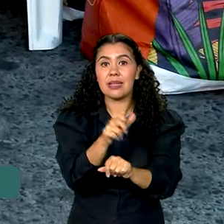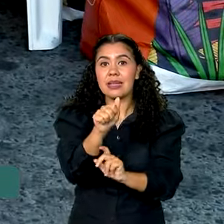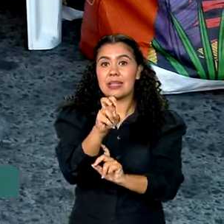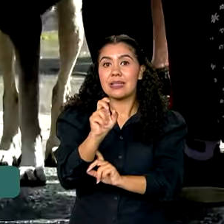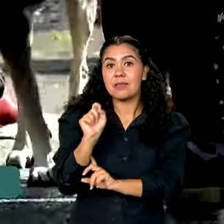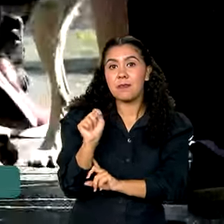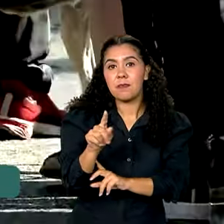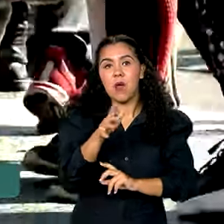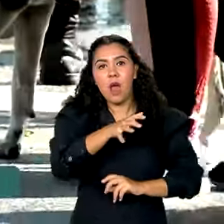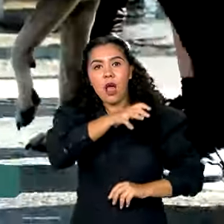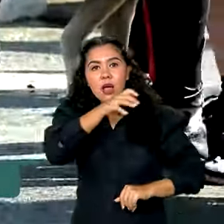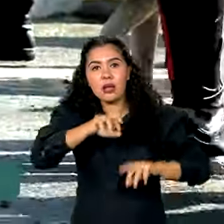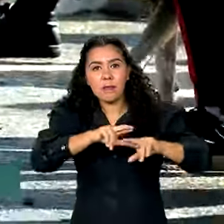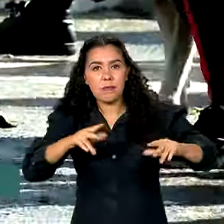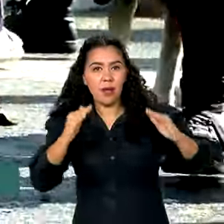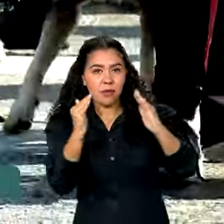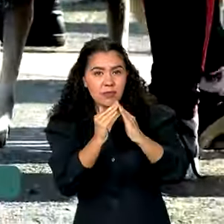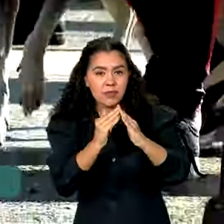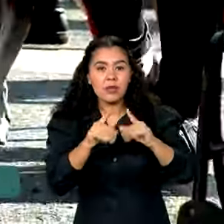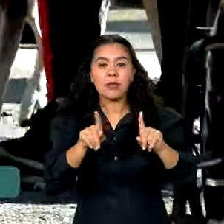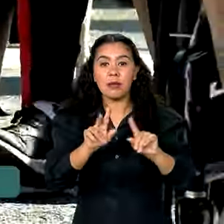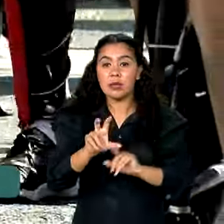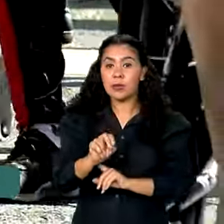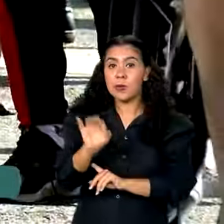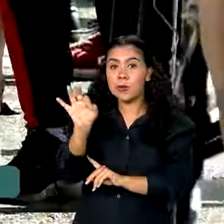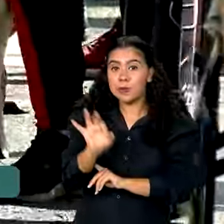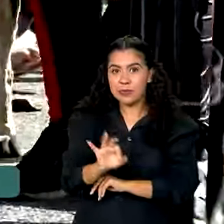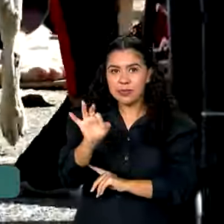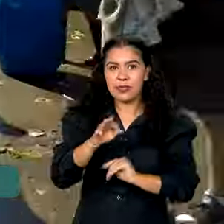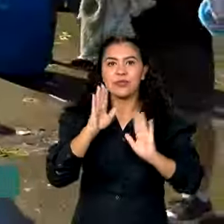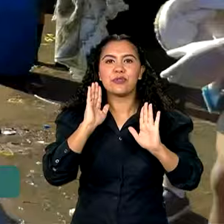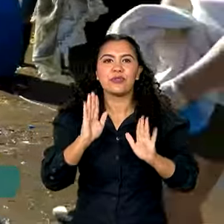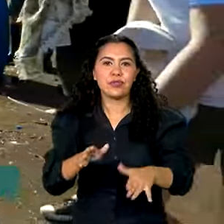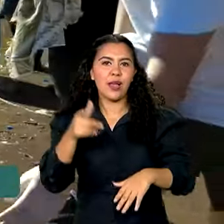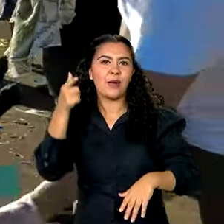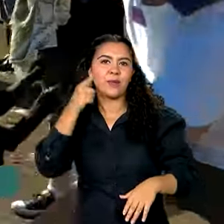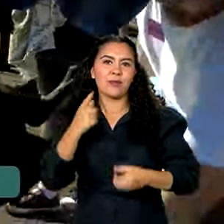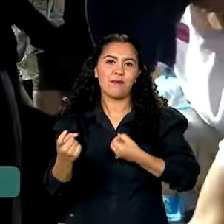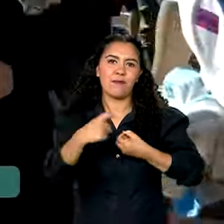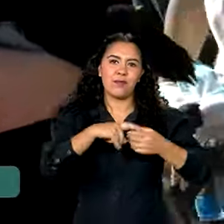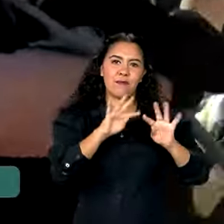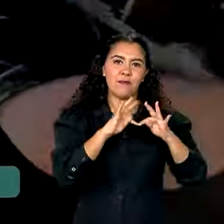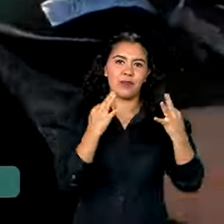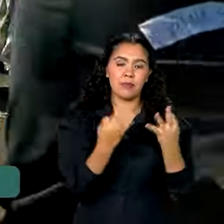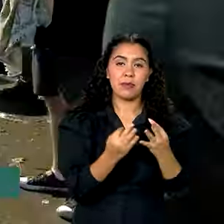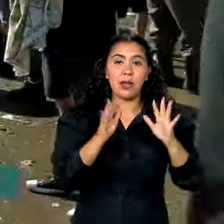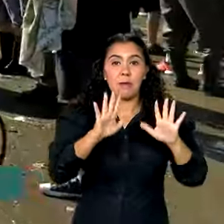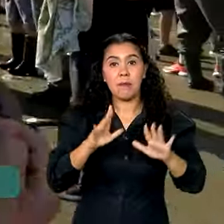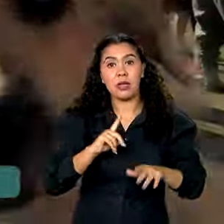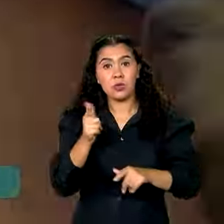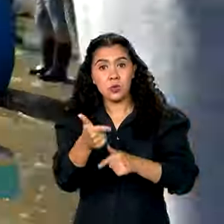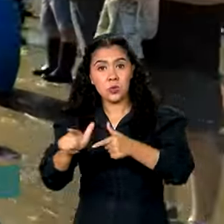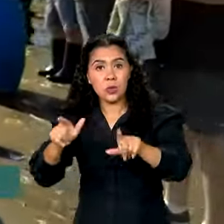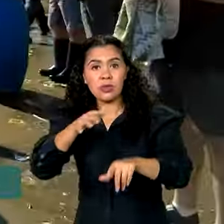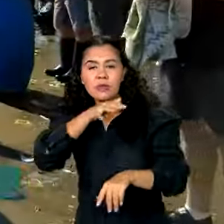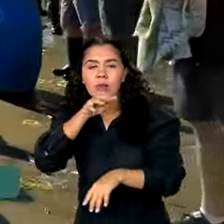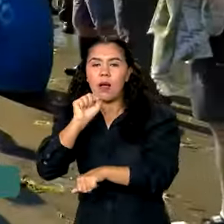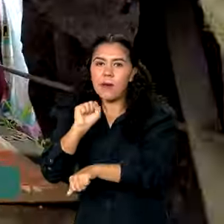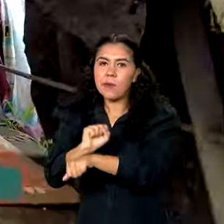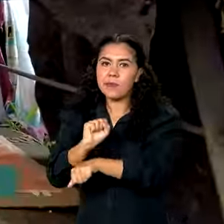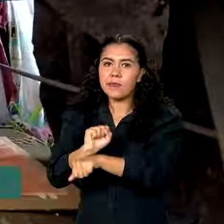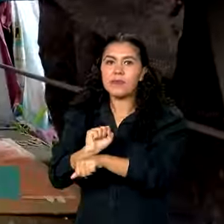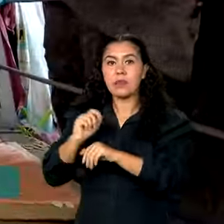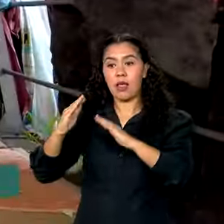animais domésticos. Metade deles já reencontrou a família. O restante está sobre cuidado de uma equipe